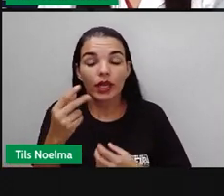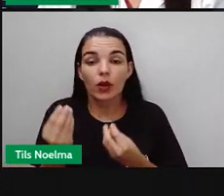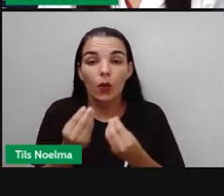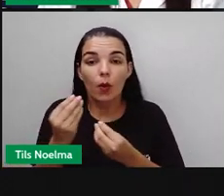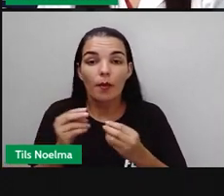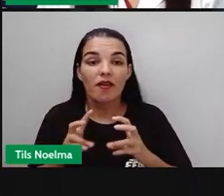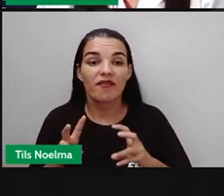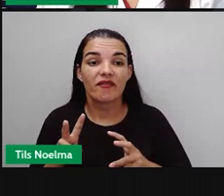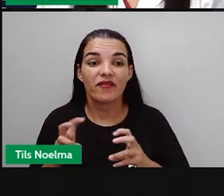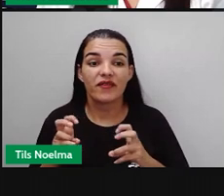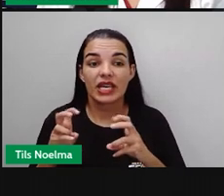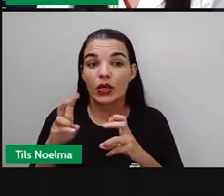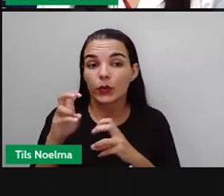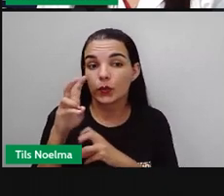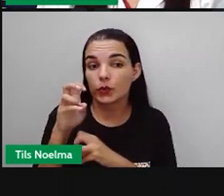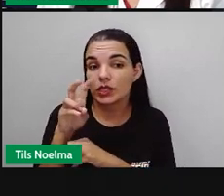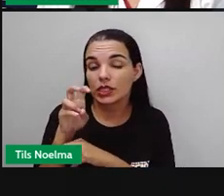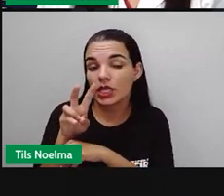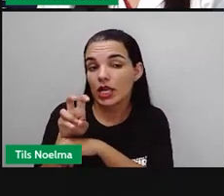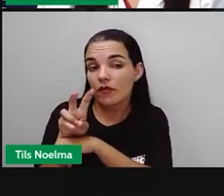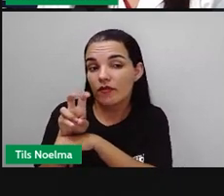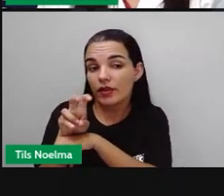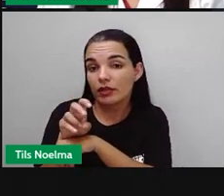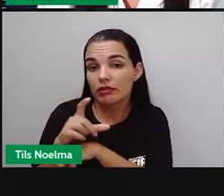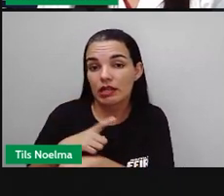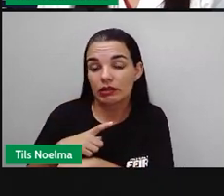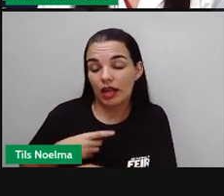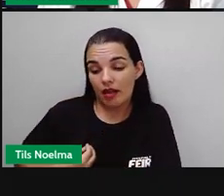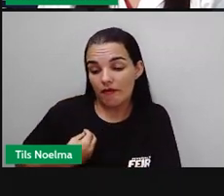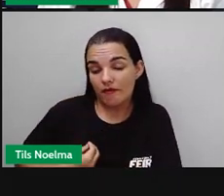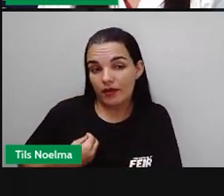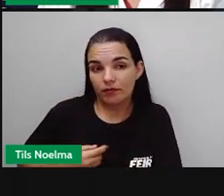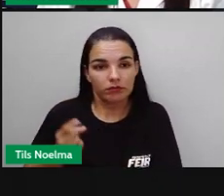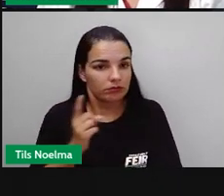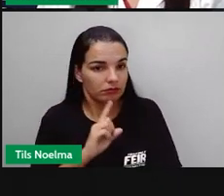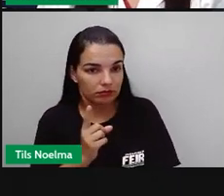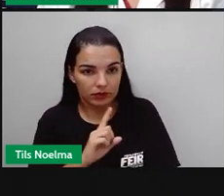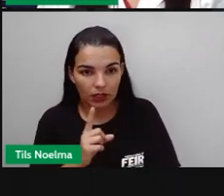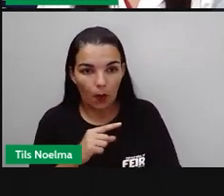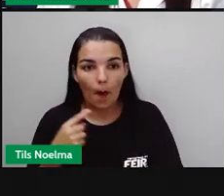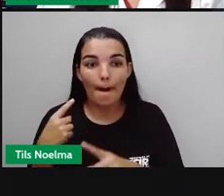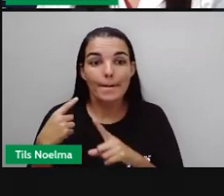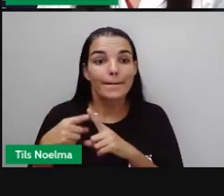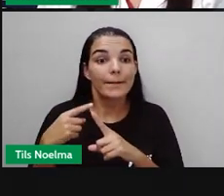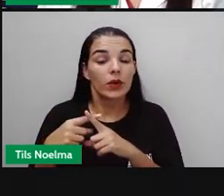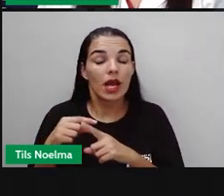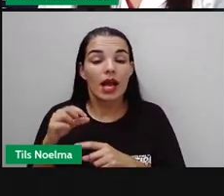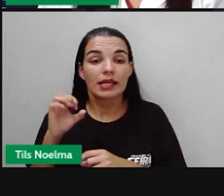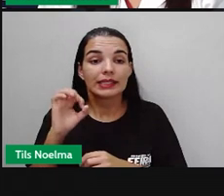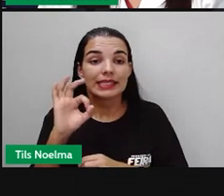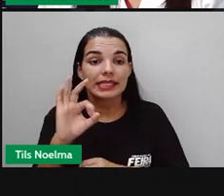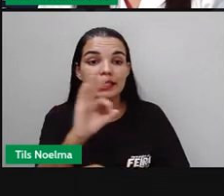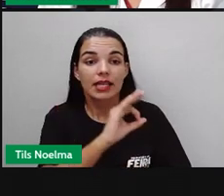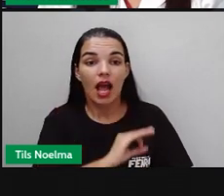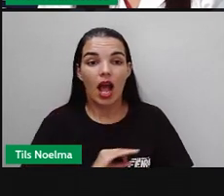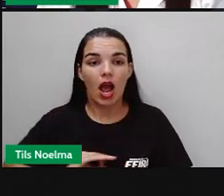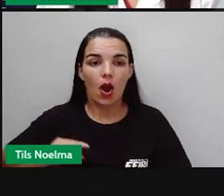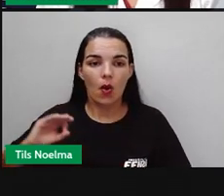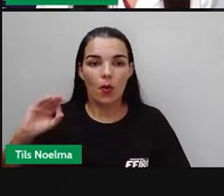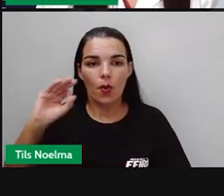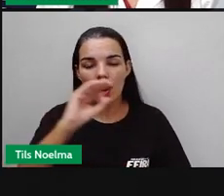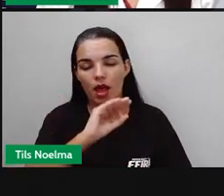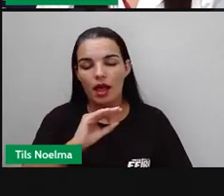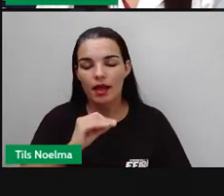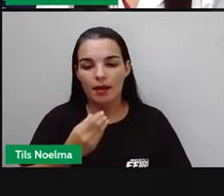apresentam células. Então, a maioria dos cientistas não consideram seres vírus, uma vez que a célula é a unidade básica da vida.